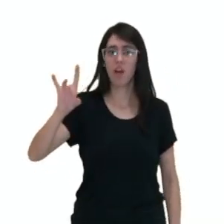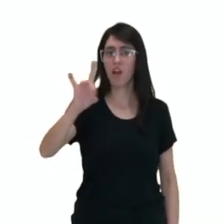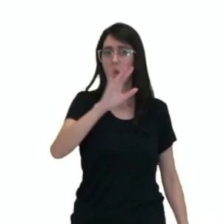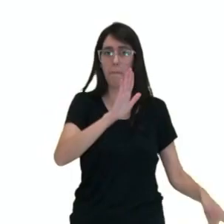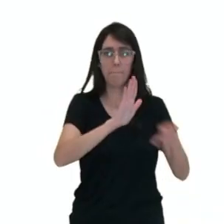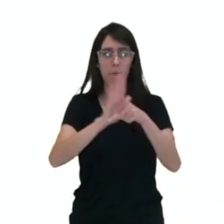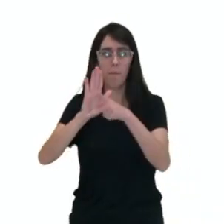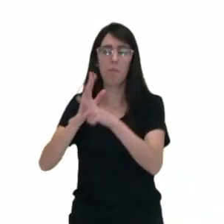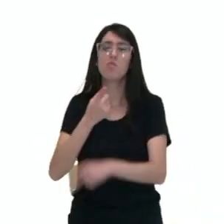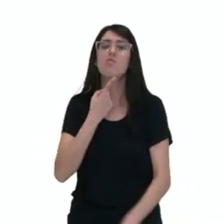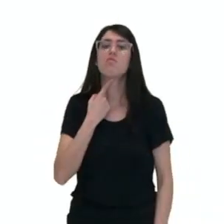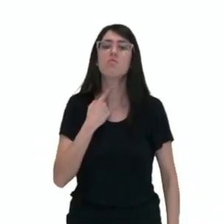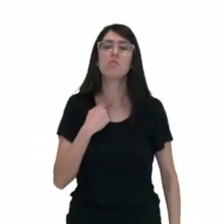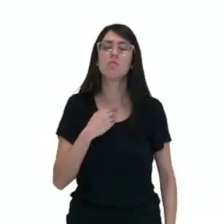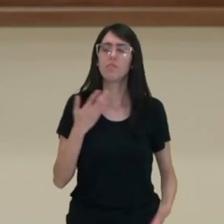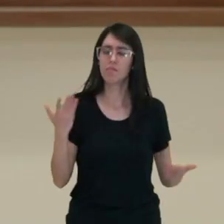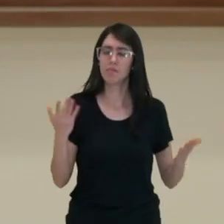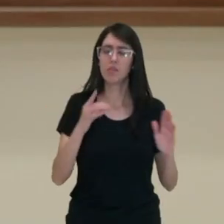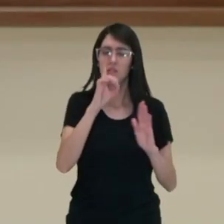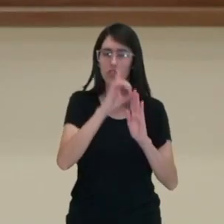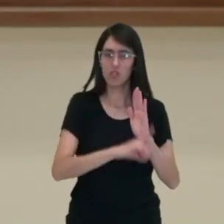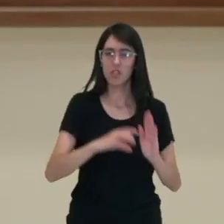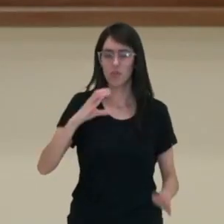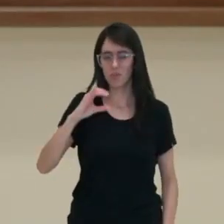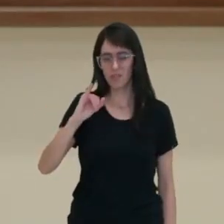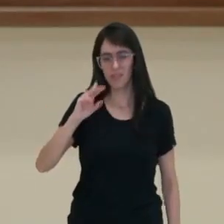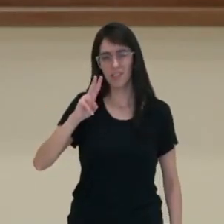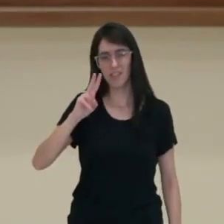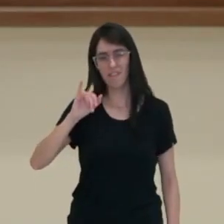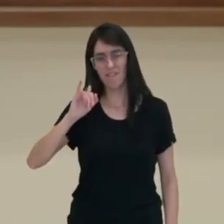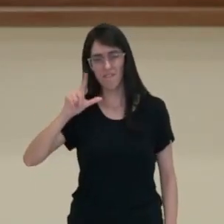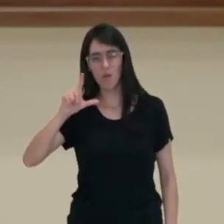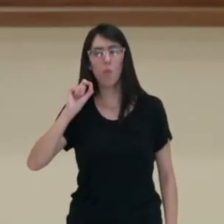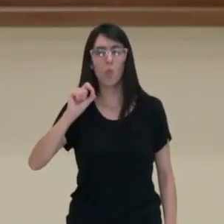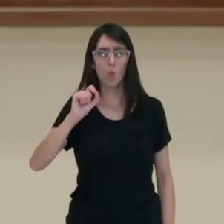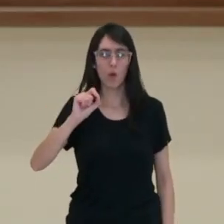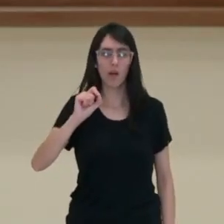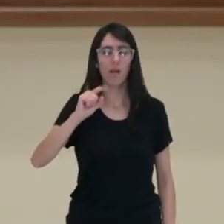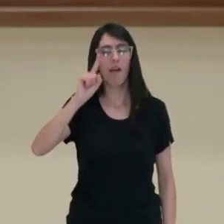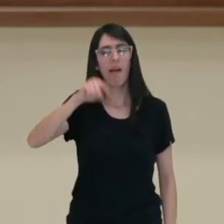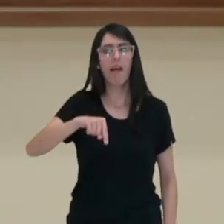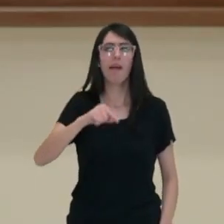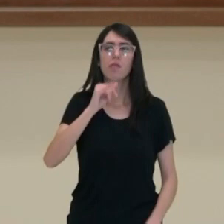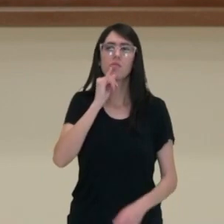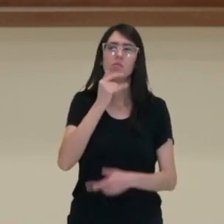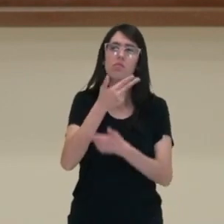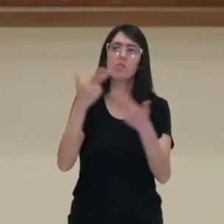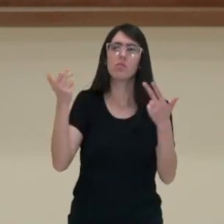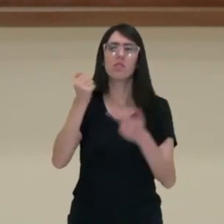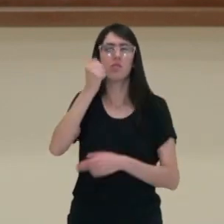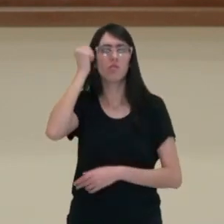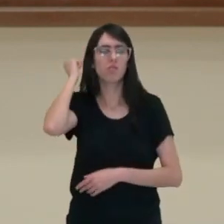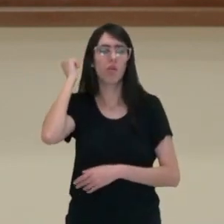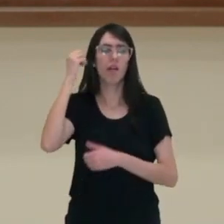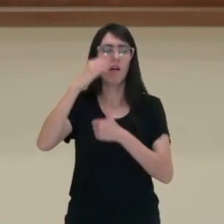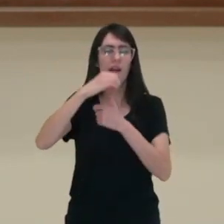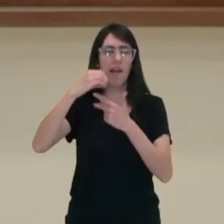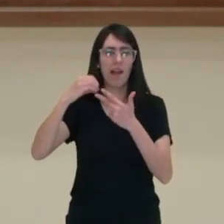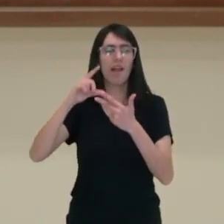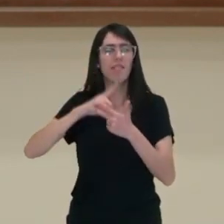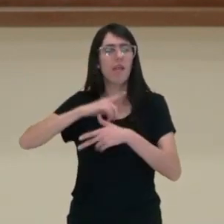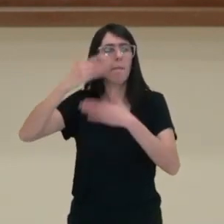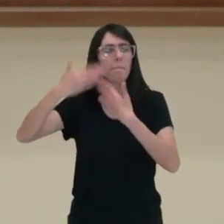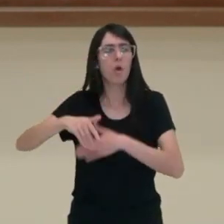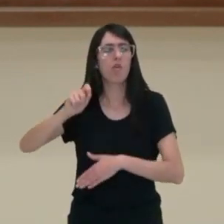Então quando a gente ouve falar de direitos civis, muitas vezes encontramos questões de vestibular, do Enem, sobre a década de